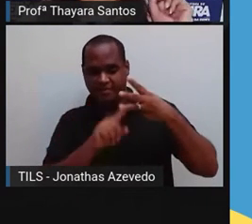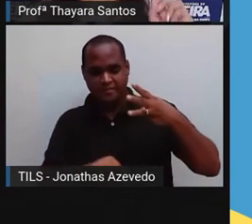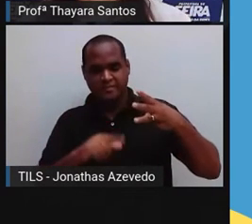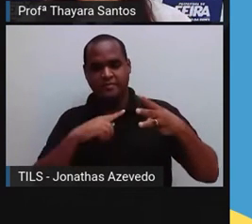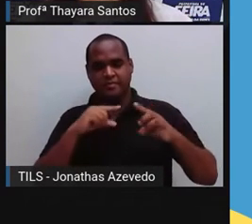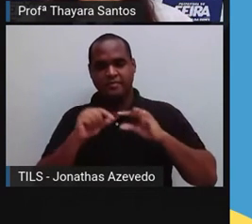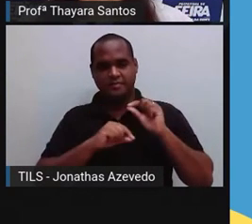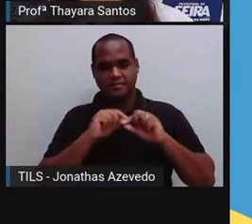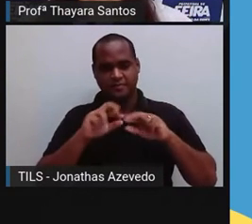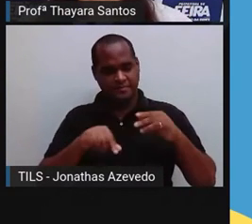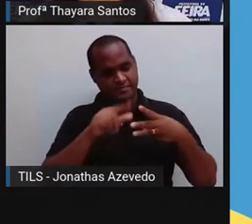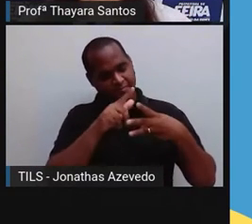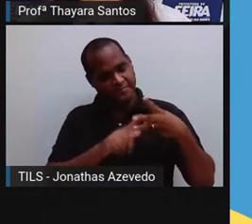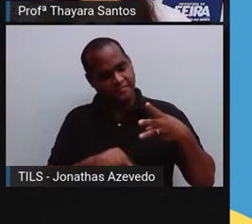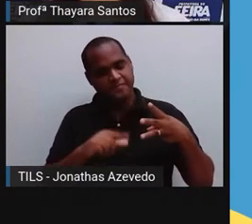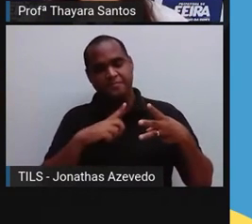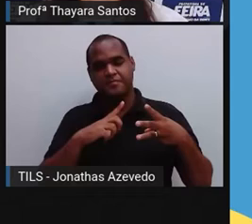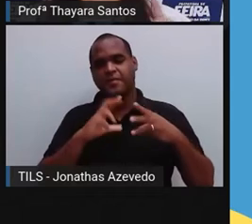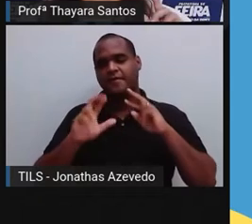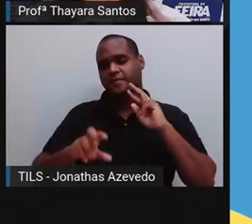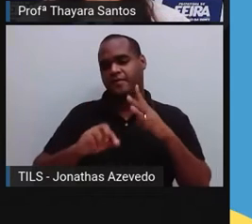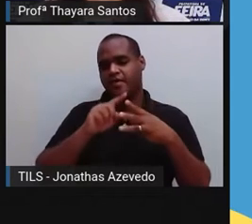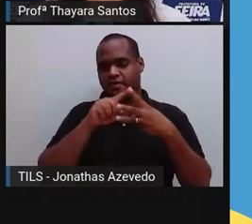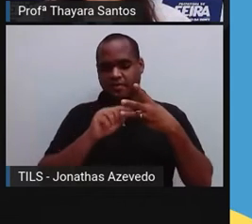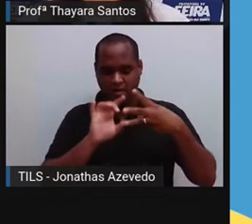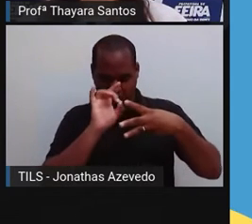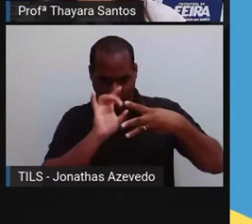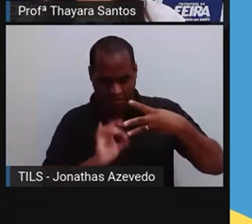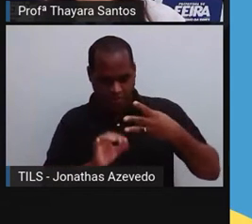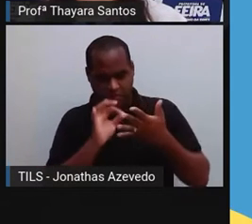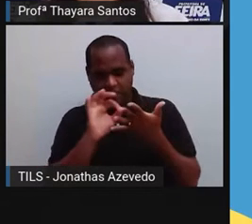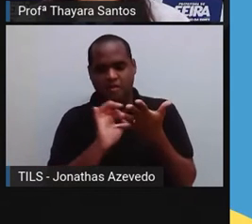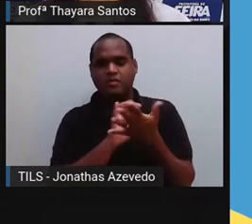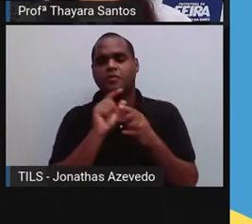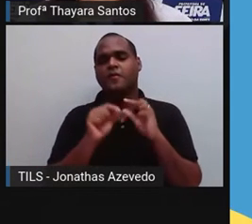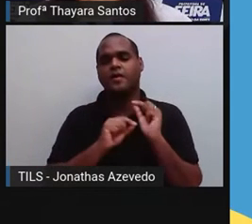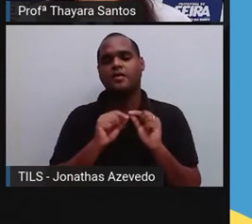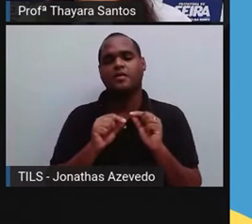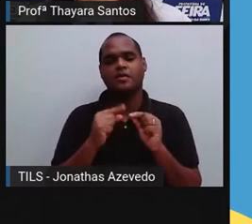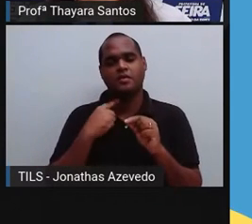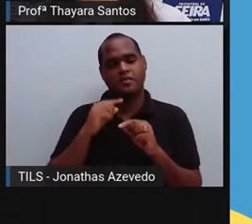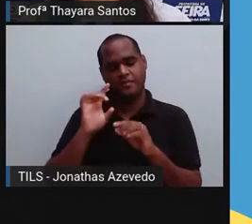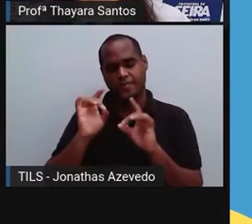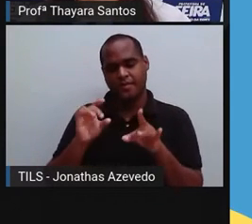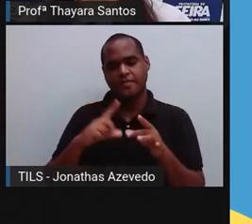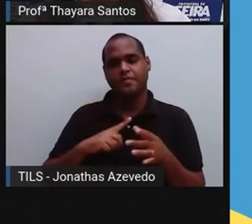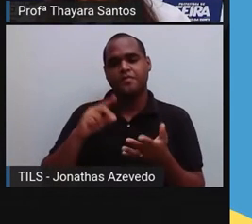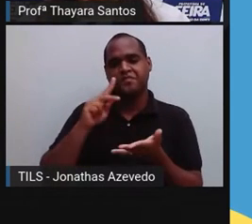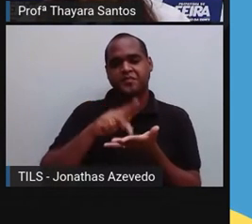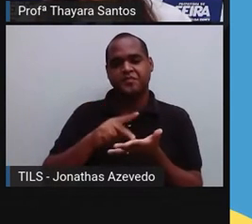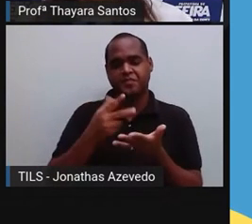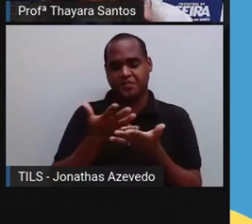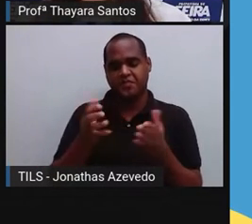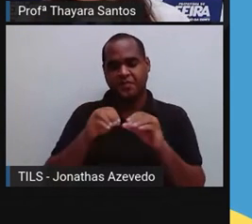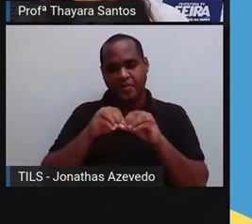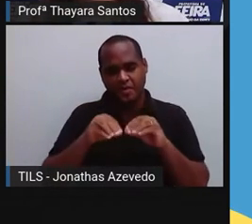E qual é a função de cada uma dessas células? A função das hemácias é realizar o transporte de oxigênio. A hemácia